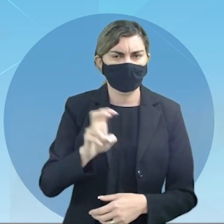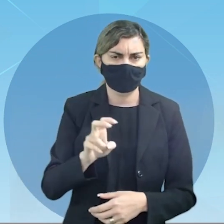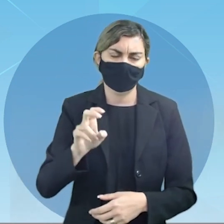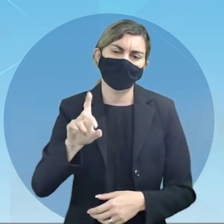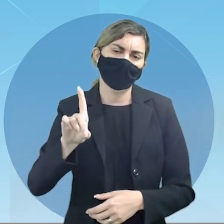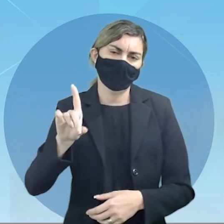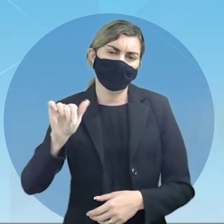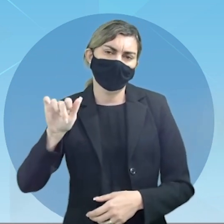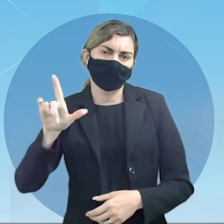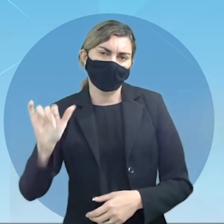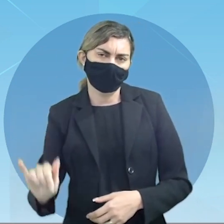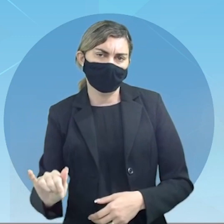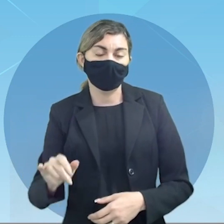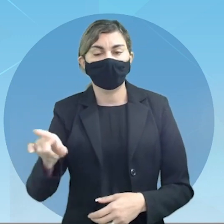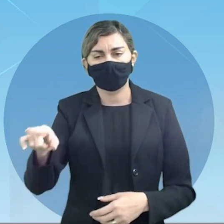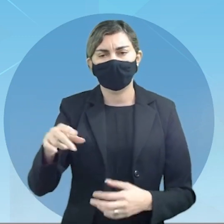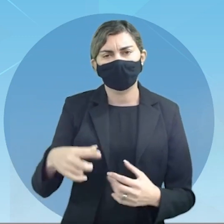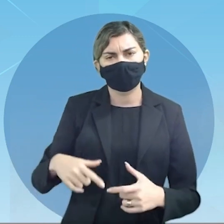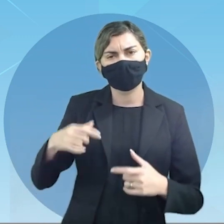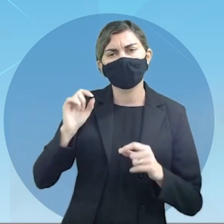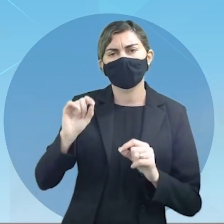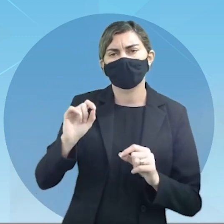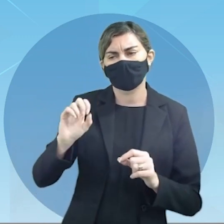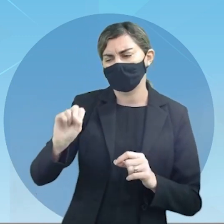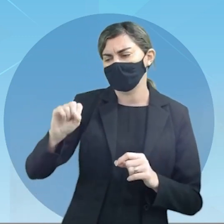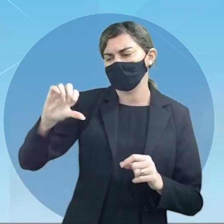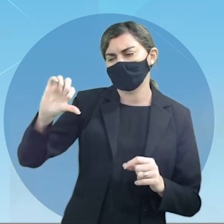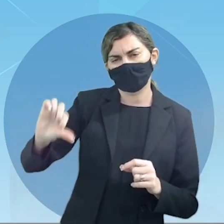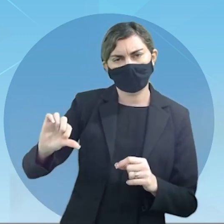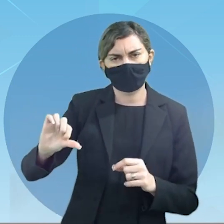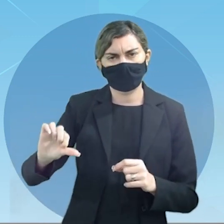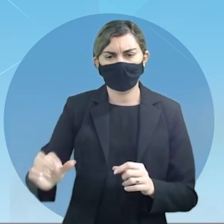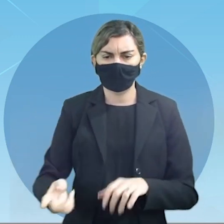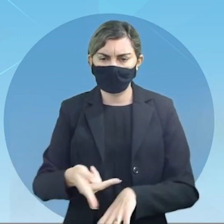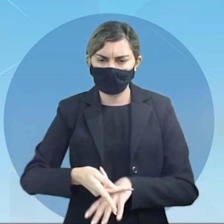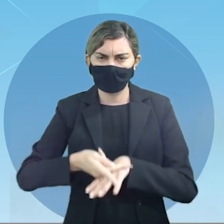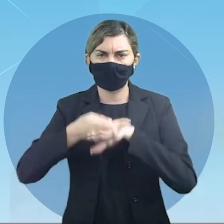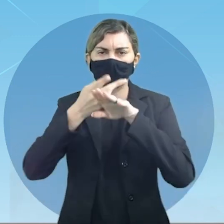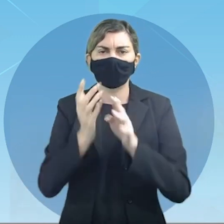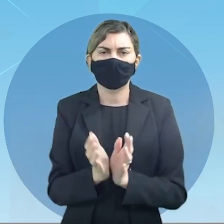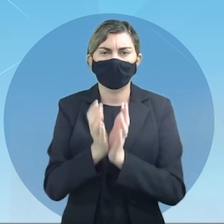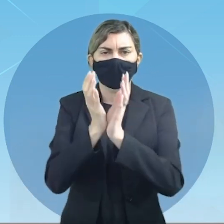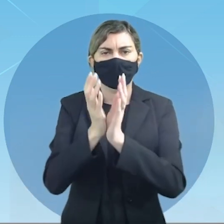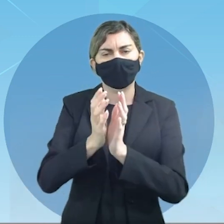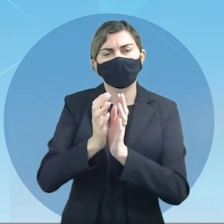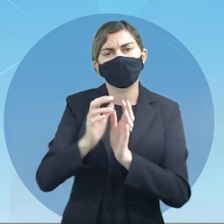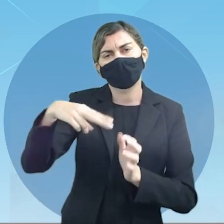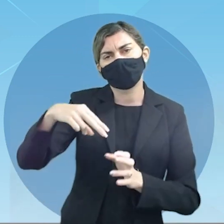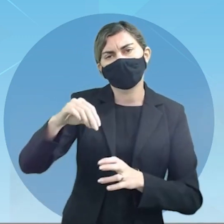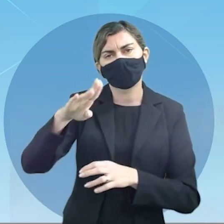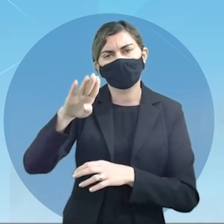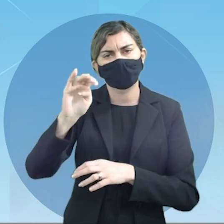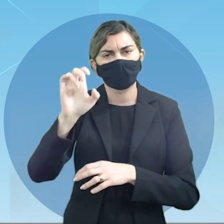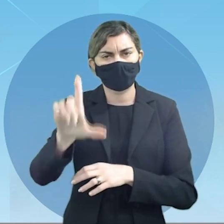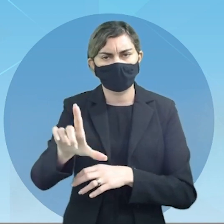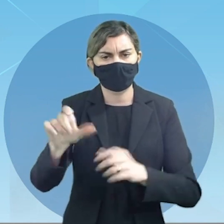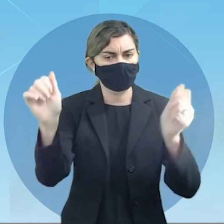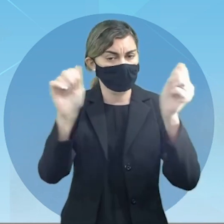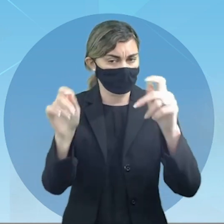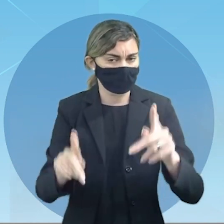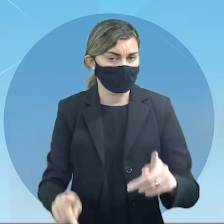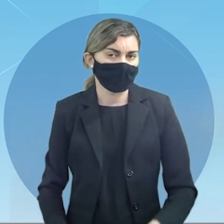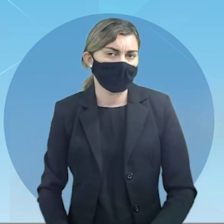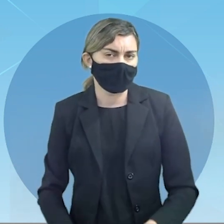Dalai e lembrar que ele recebeu em 89 o prêmio Nobel da Paz prestem bem atenção